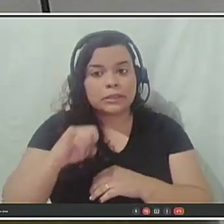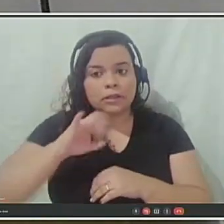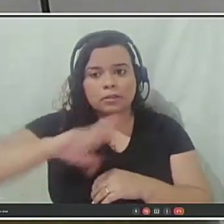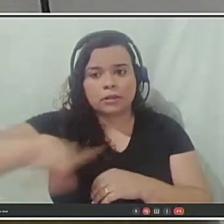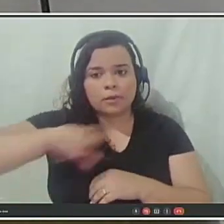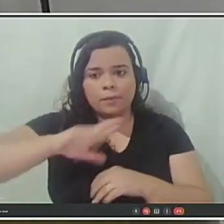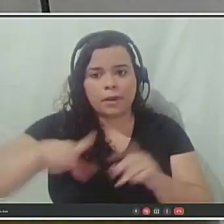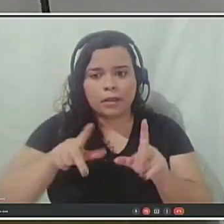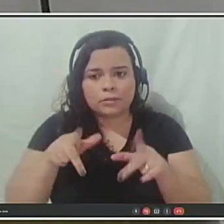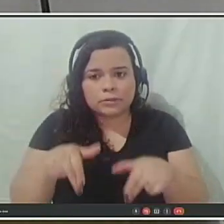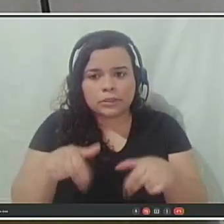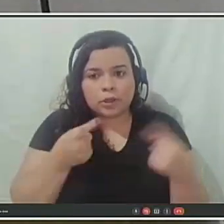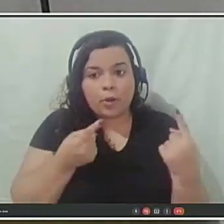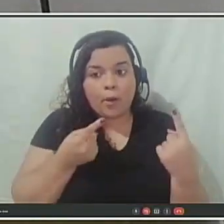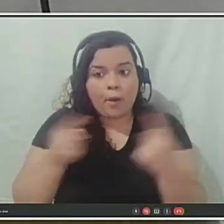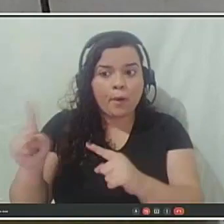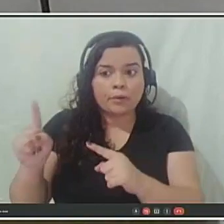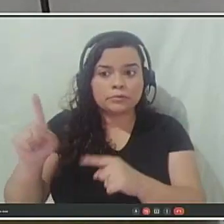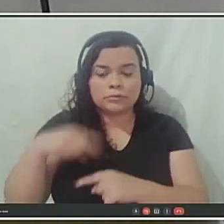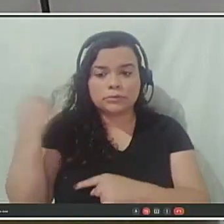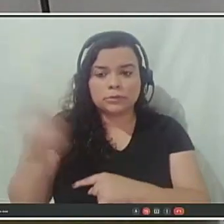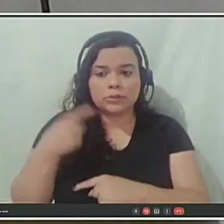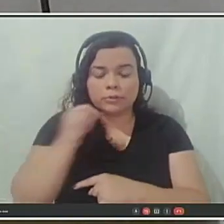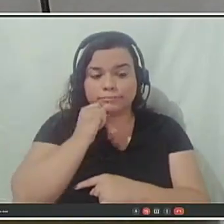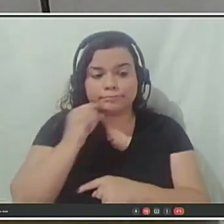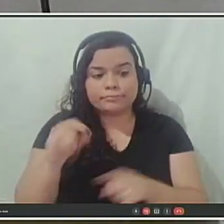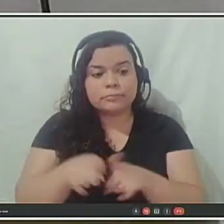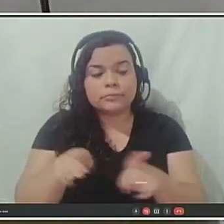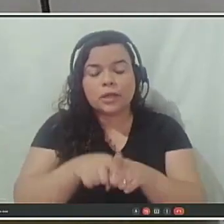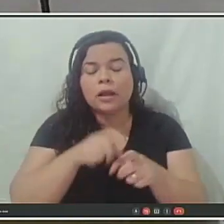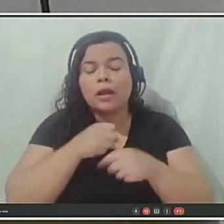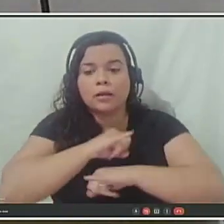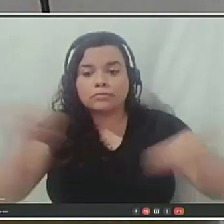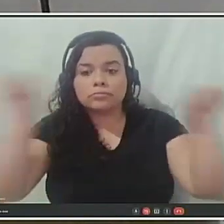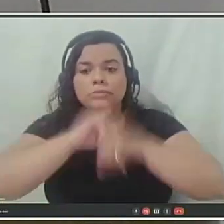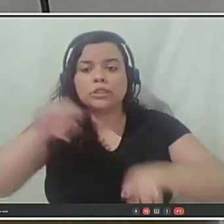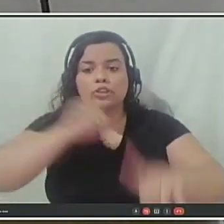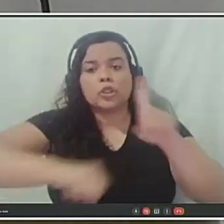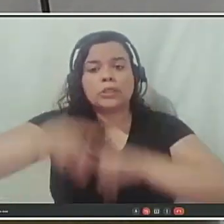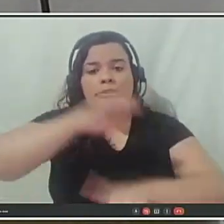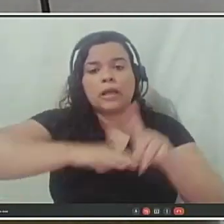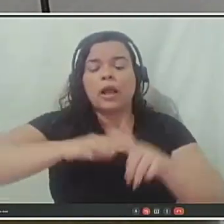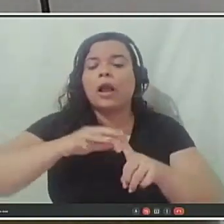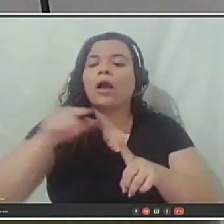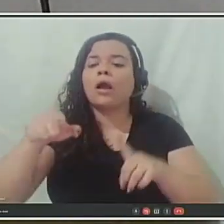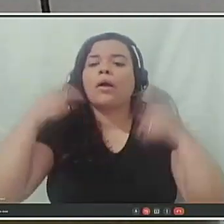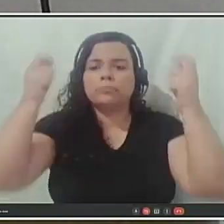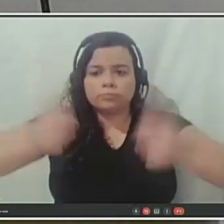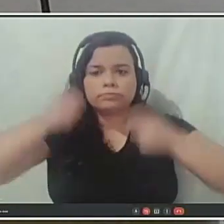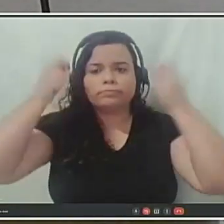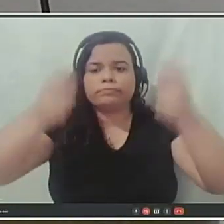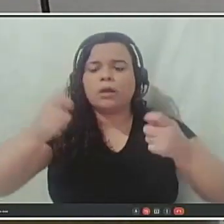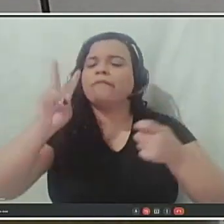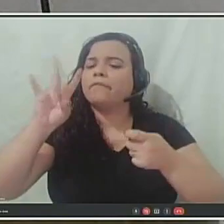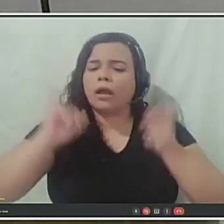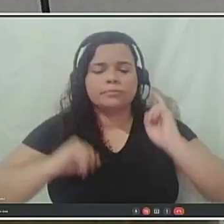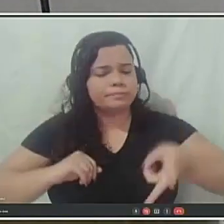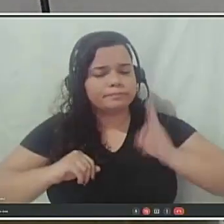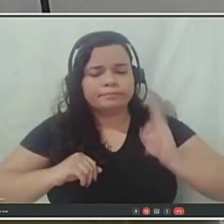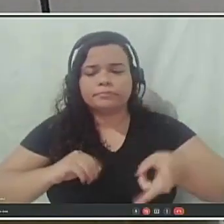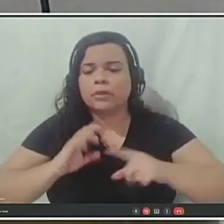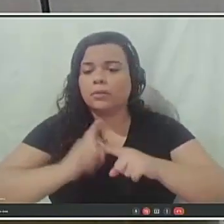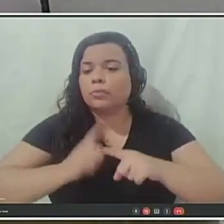totalmente contra, e em que pese a comoção social, as manifestações vão continuar, porque é o único, a única luta que nós temos,